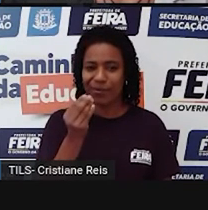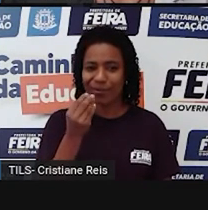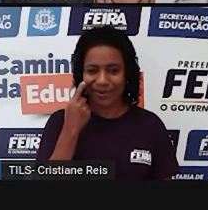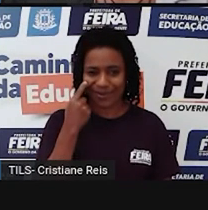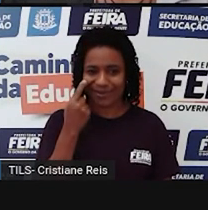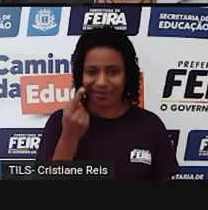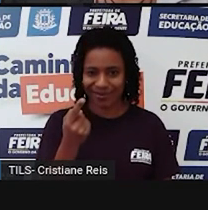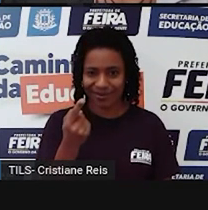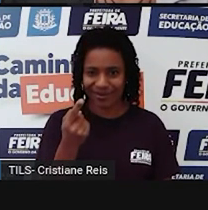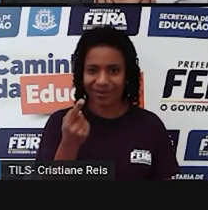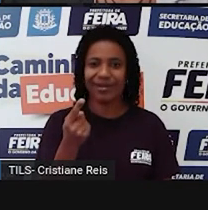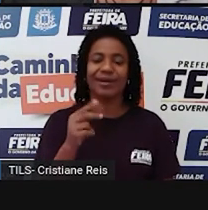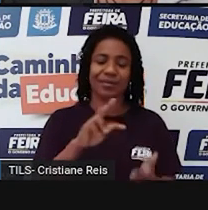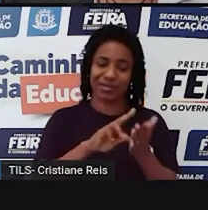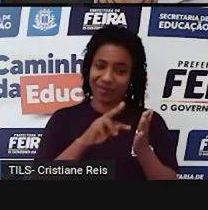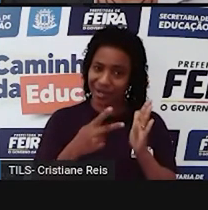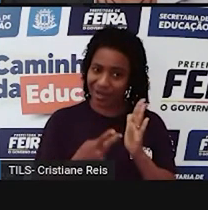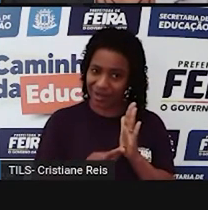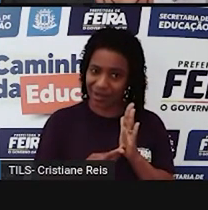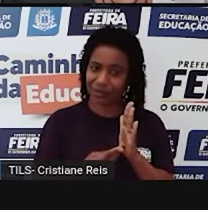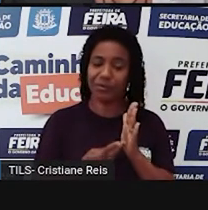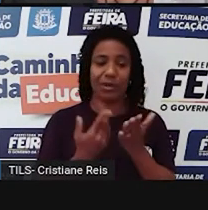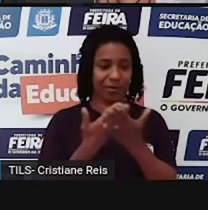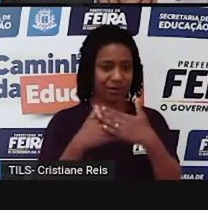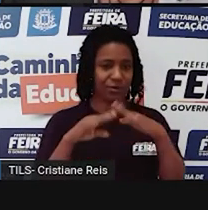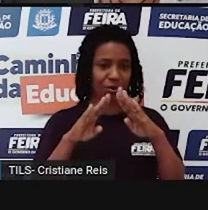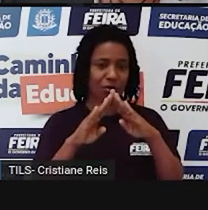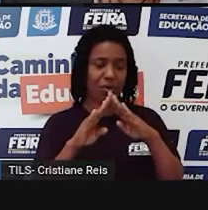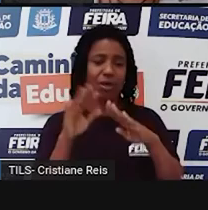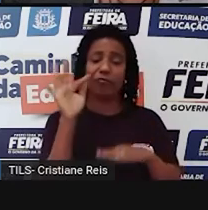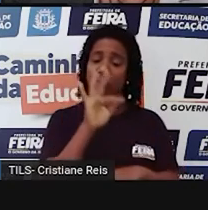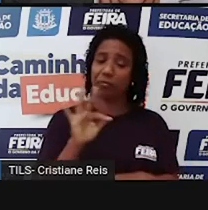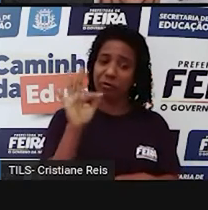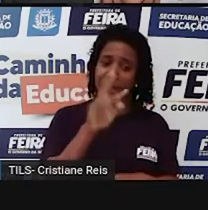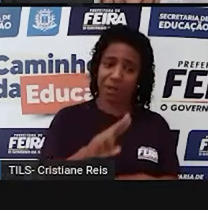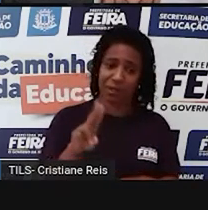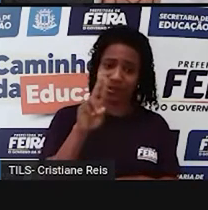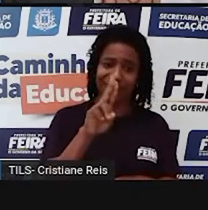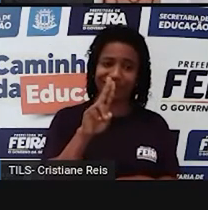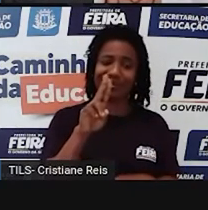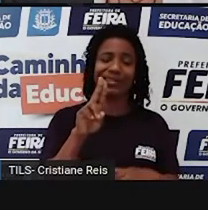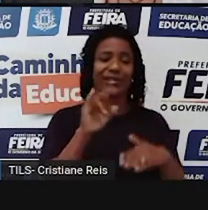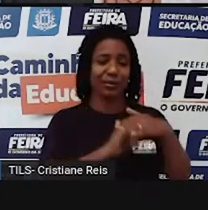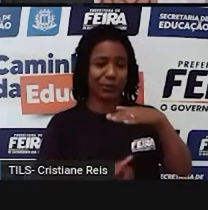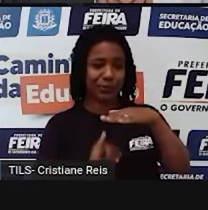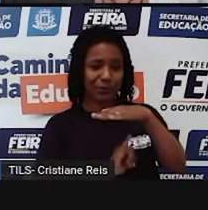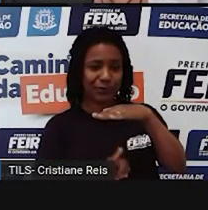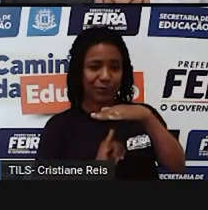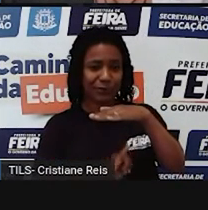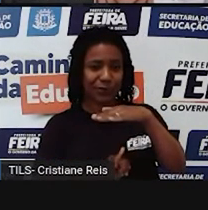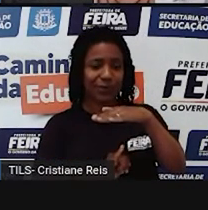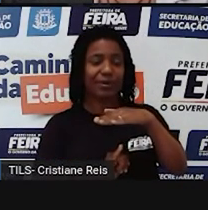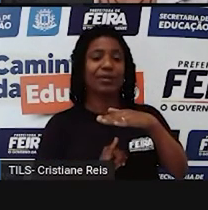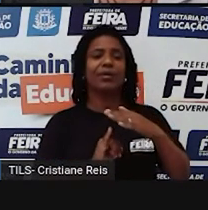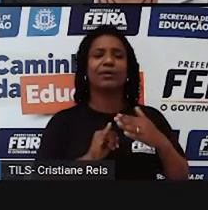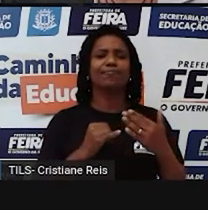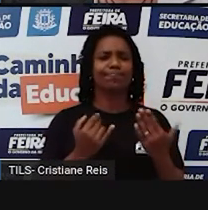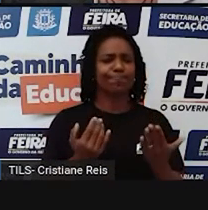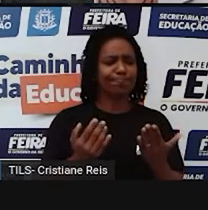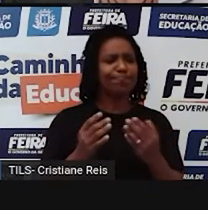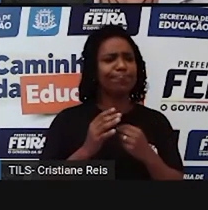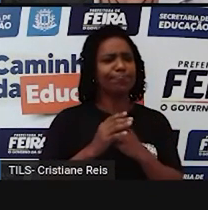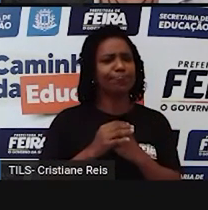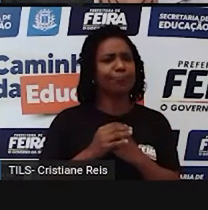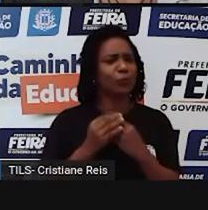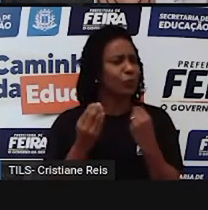Escola Instituto Universidade E vocês podem estar se perguntando